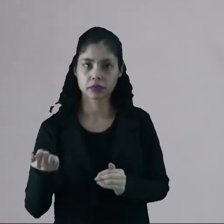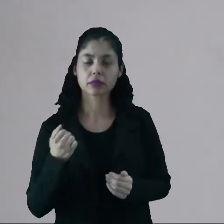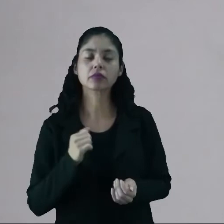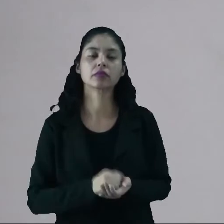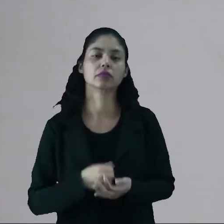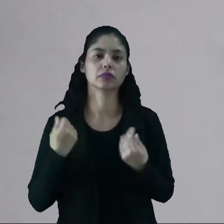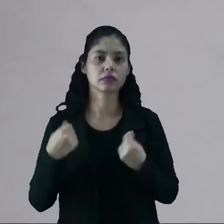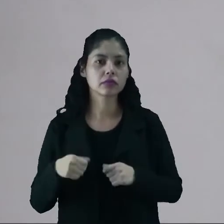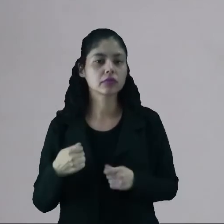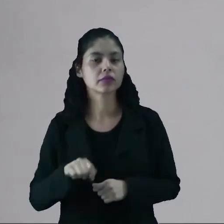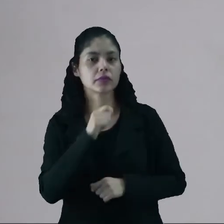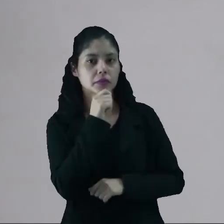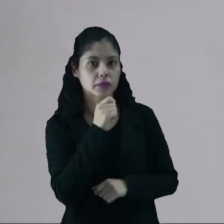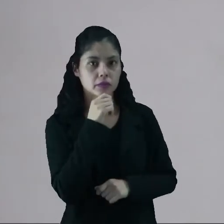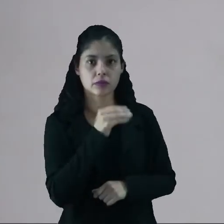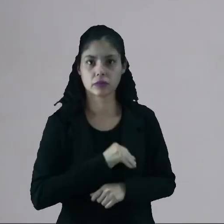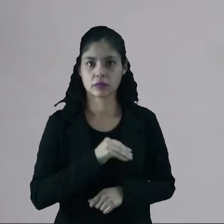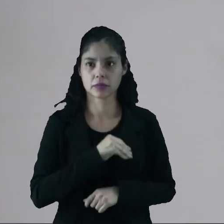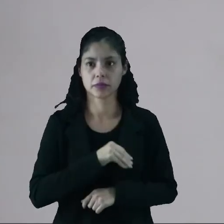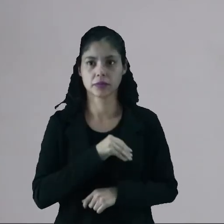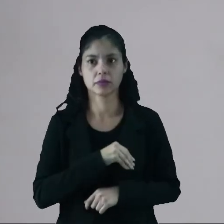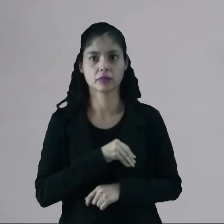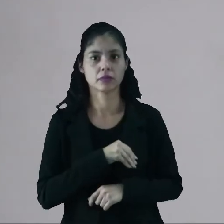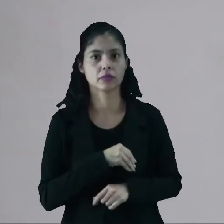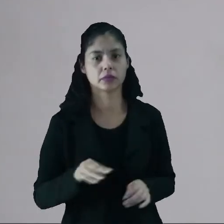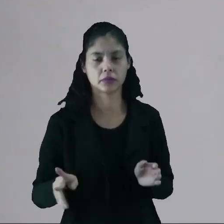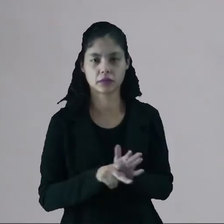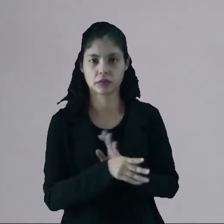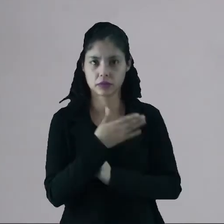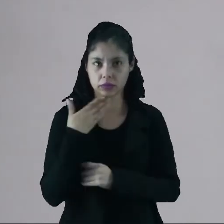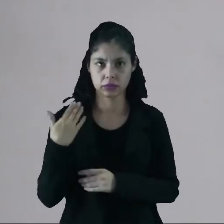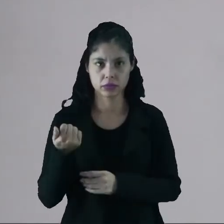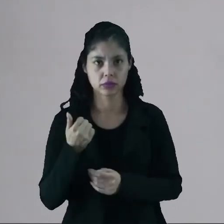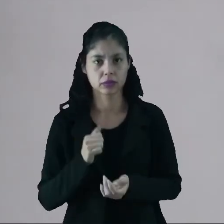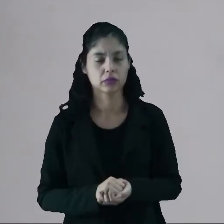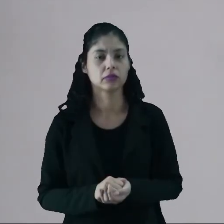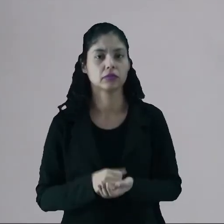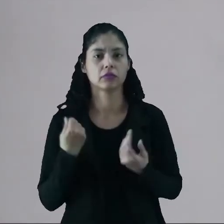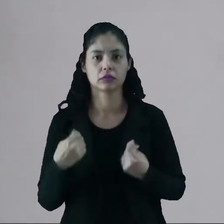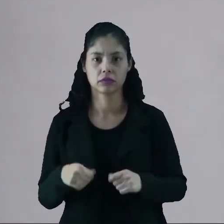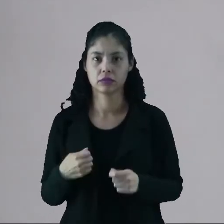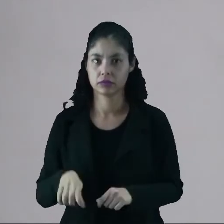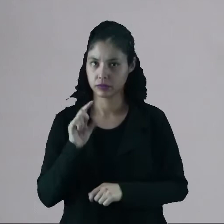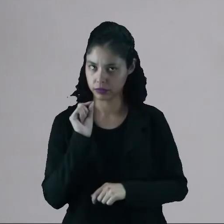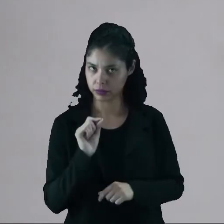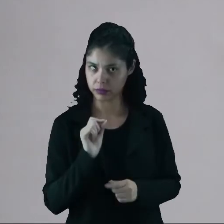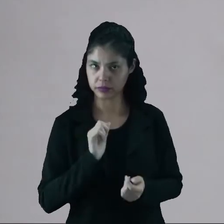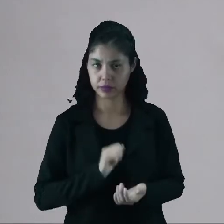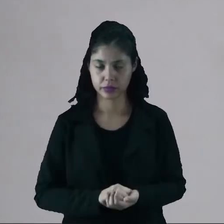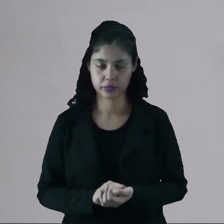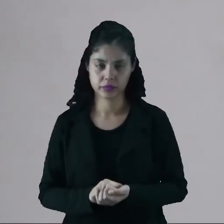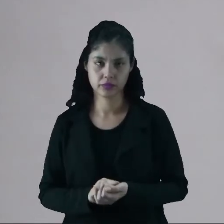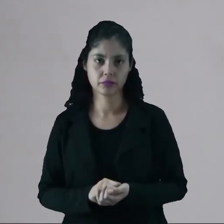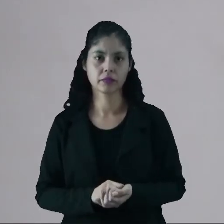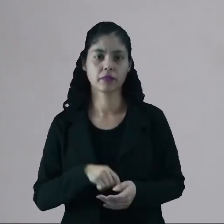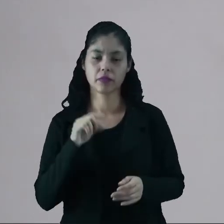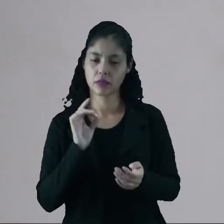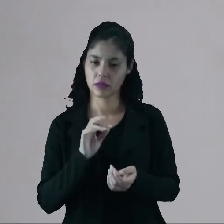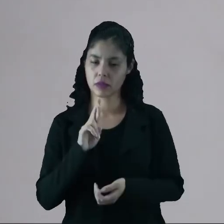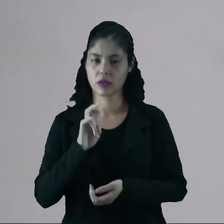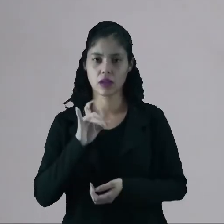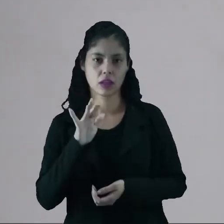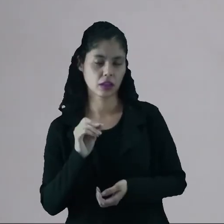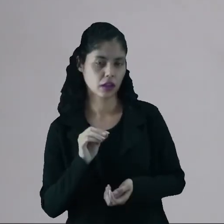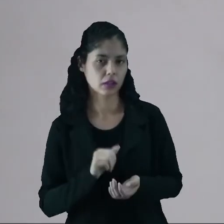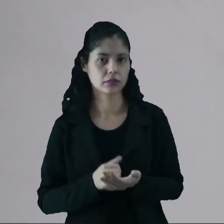ainda precisam de um salário mais eficaz para as suas necessidades. Então o realismo ele